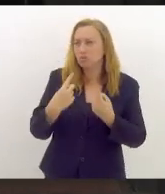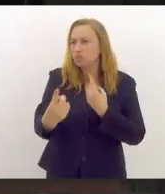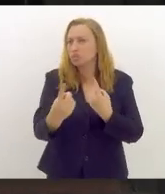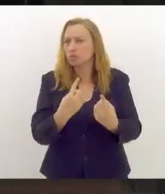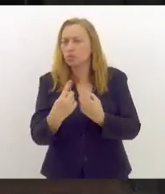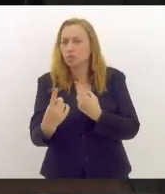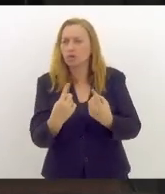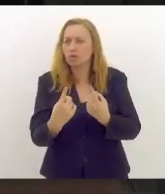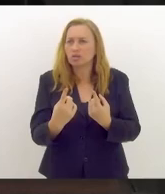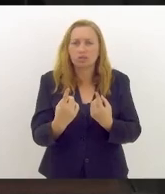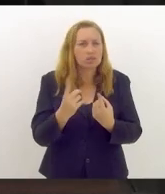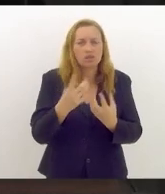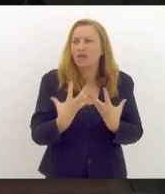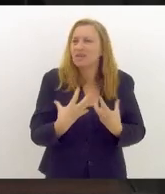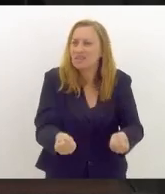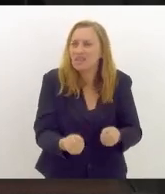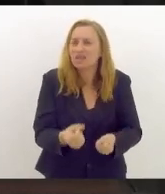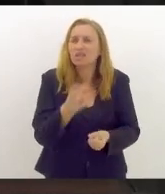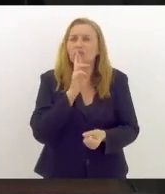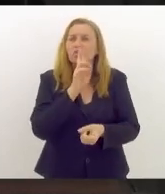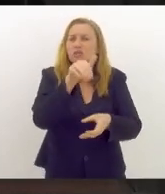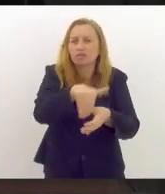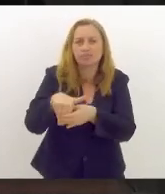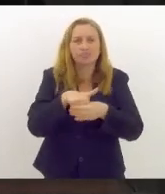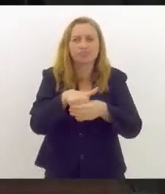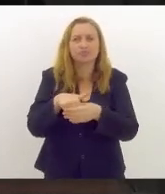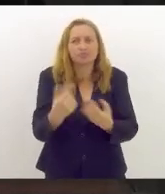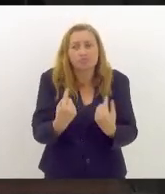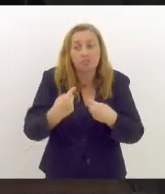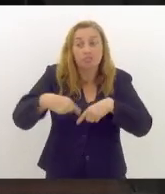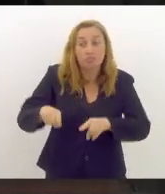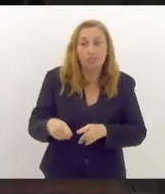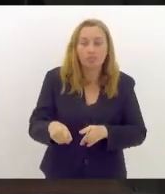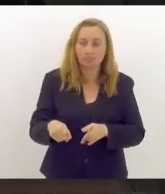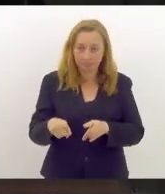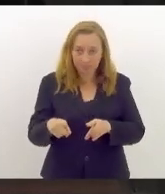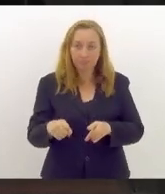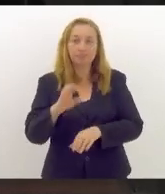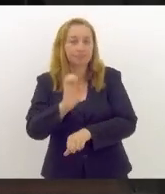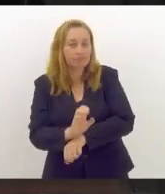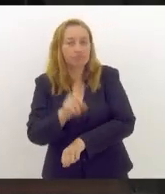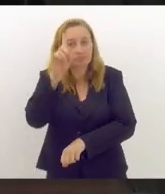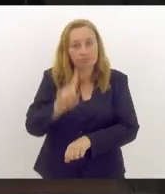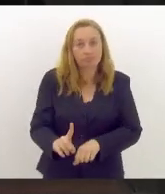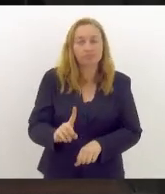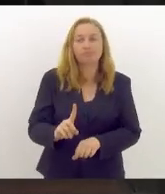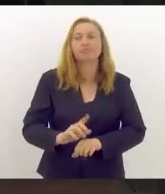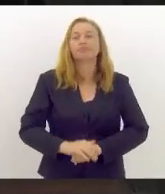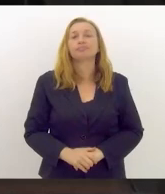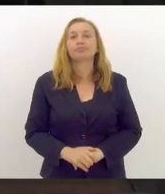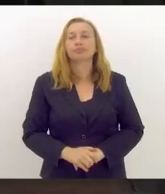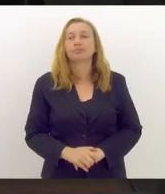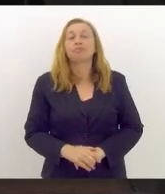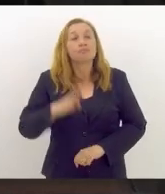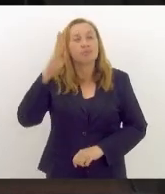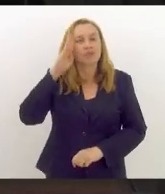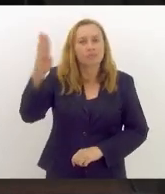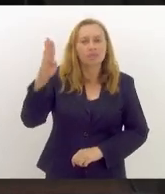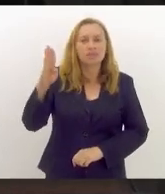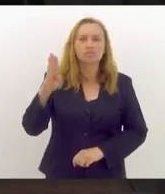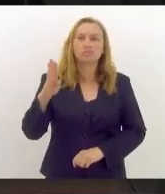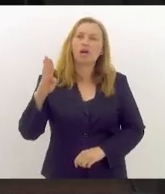discorda do resultado eleitoral, isso é uma afronta, isso é um crime contra o Estado Democrático de Direito, que o principal